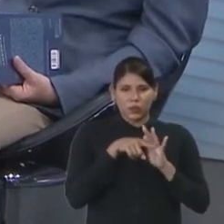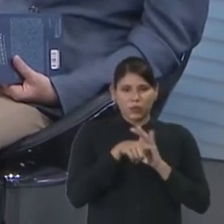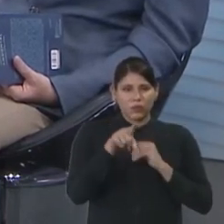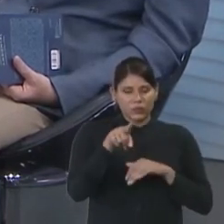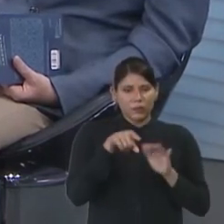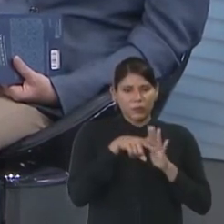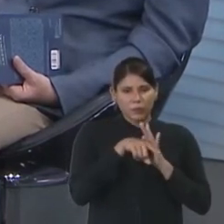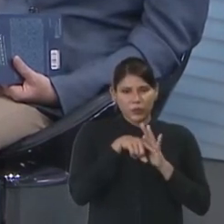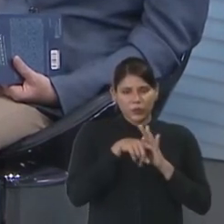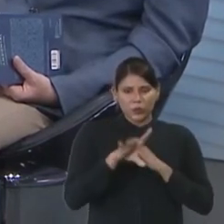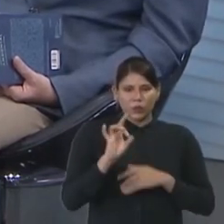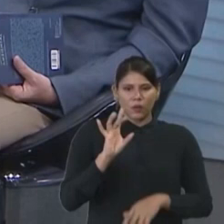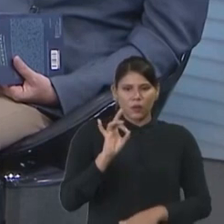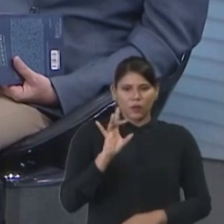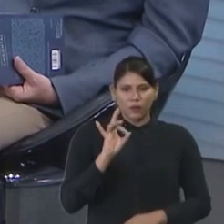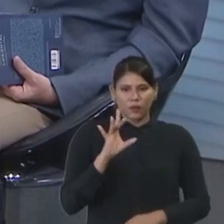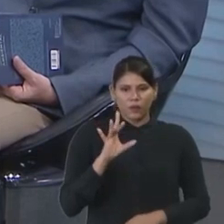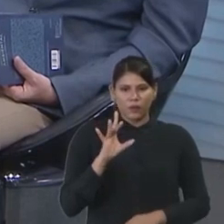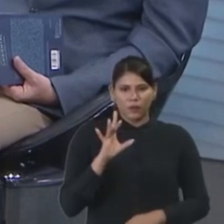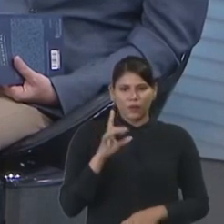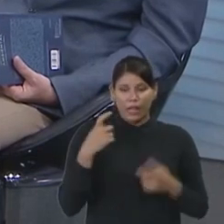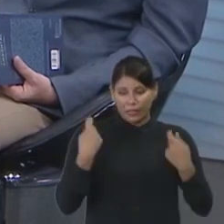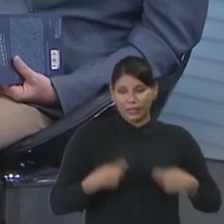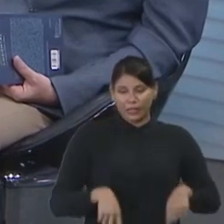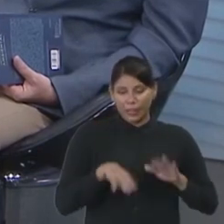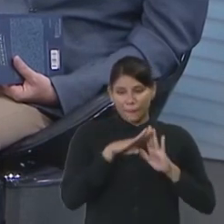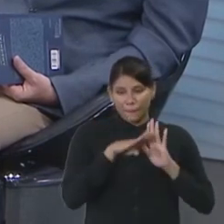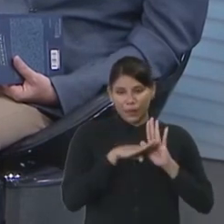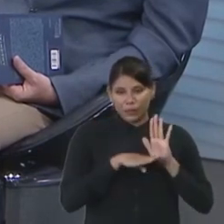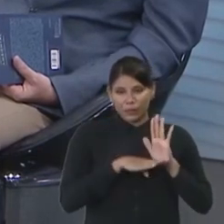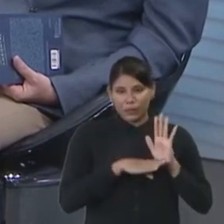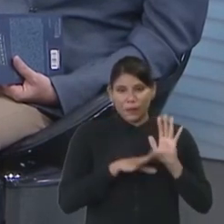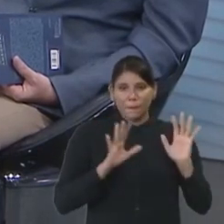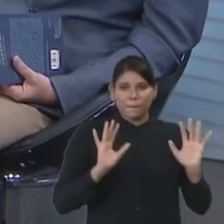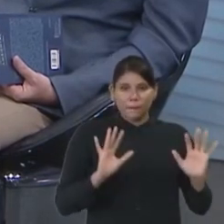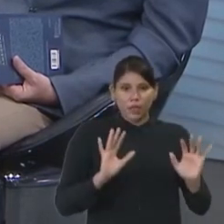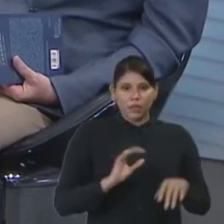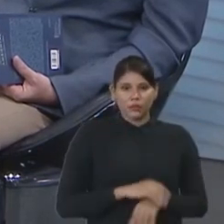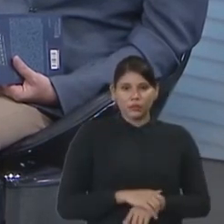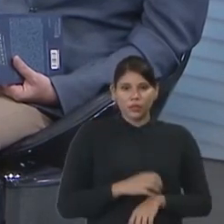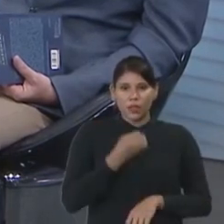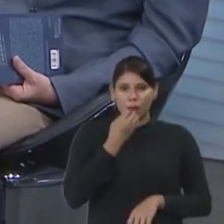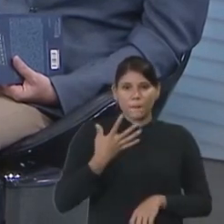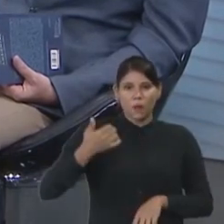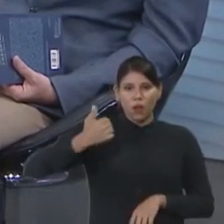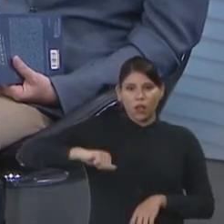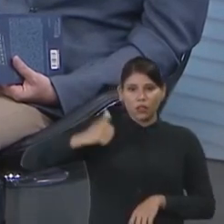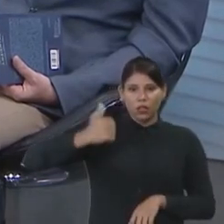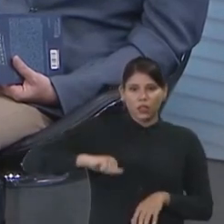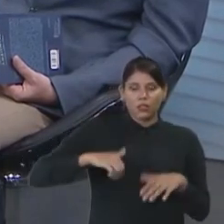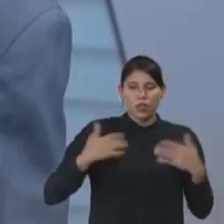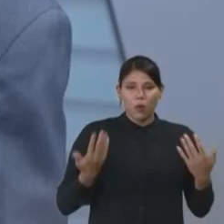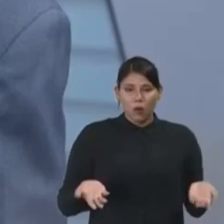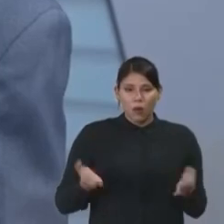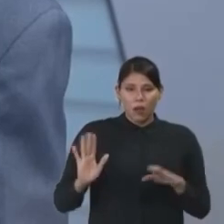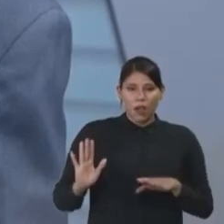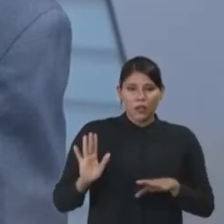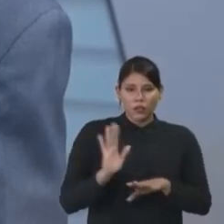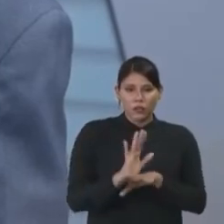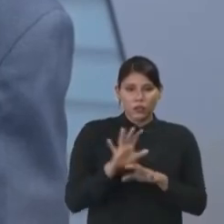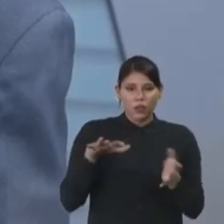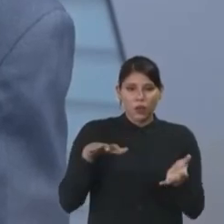as demandas nos órgãos, né? Mas seria até bom analisar qual a contribuição que o